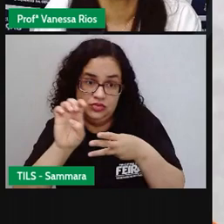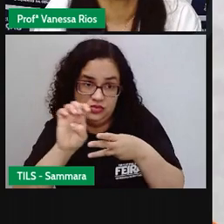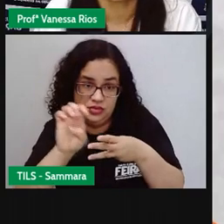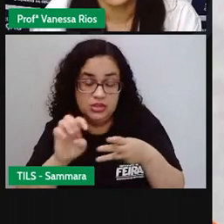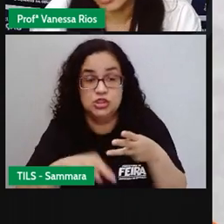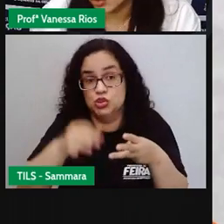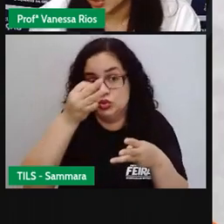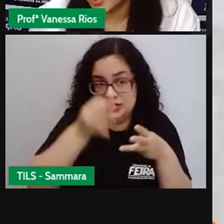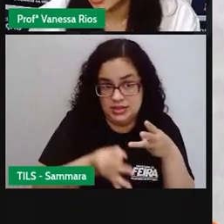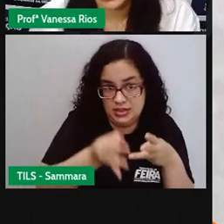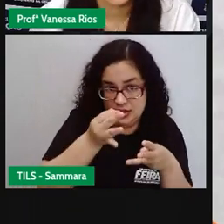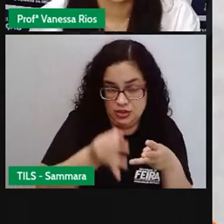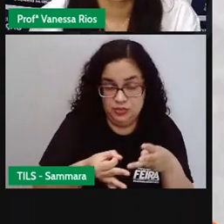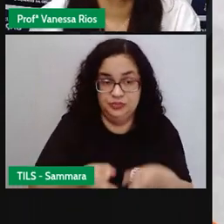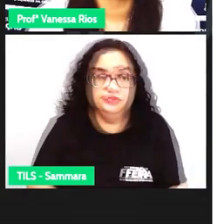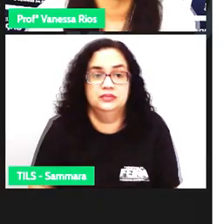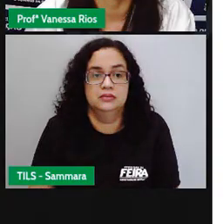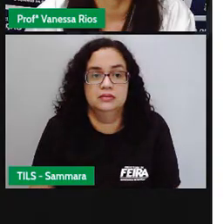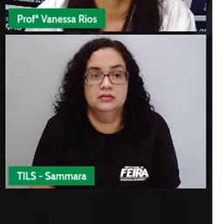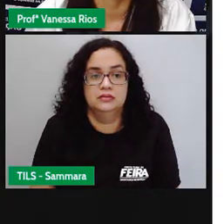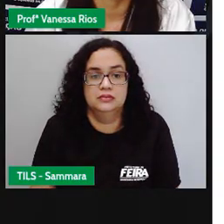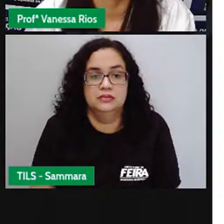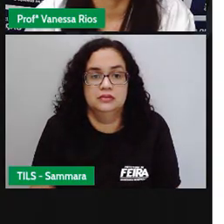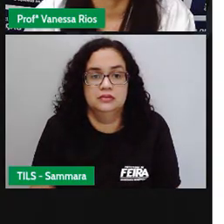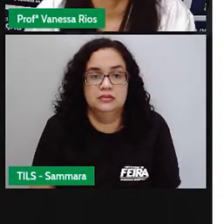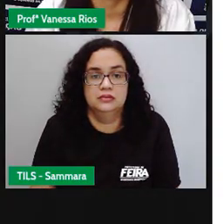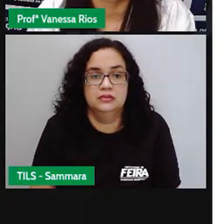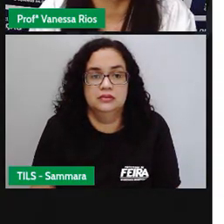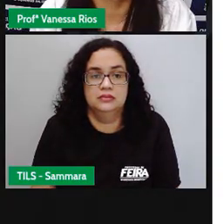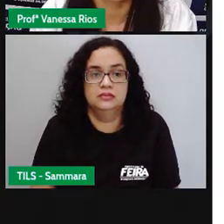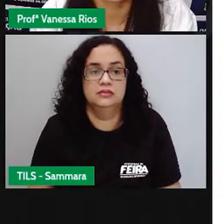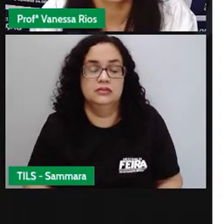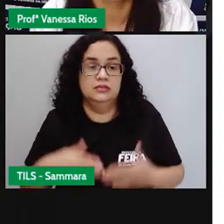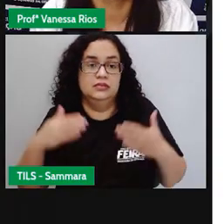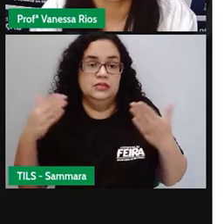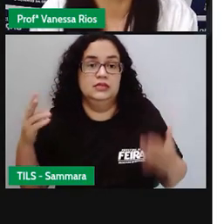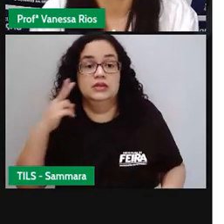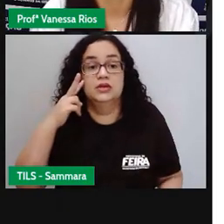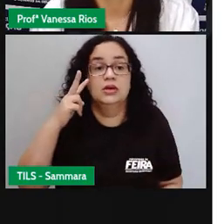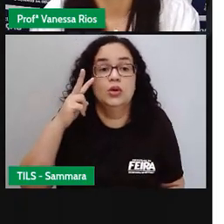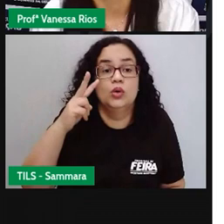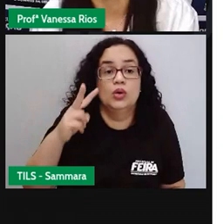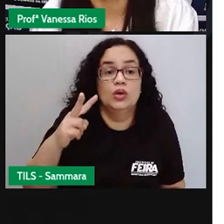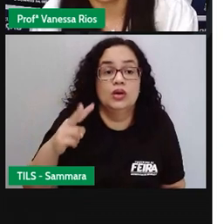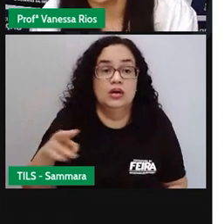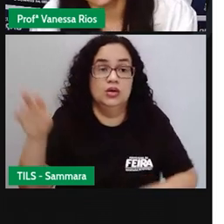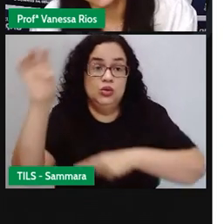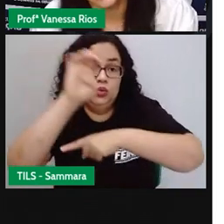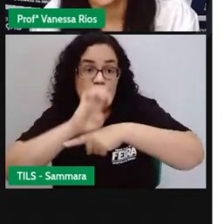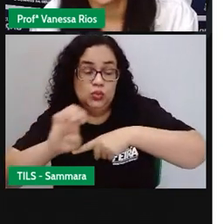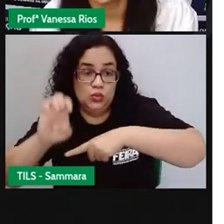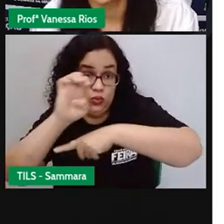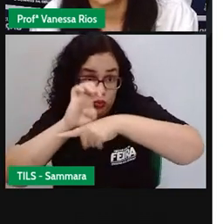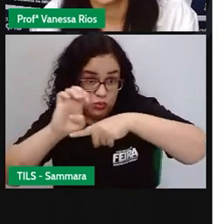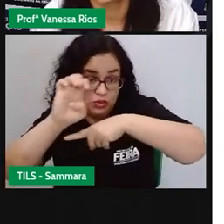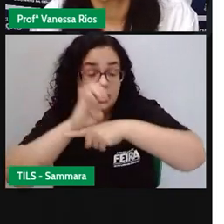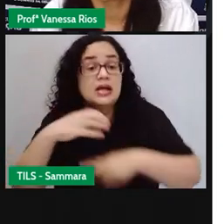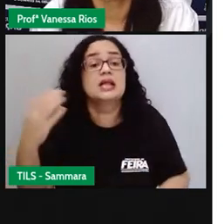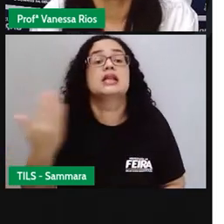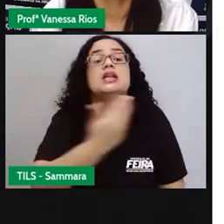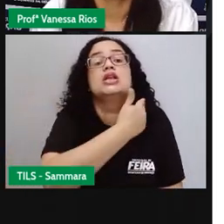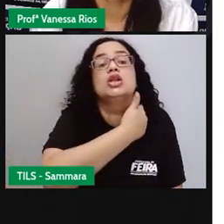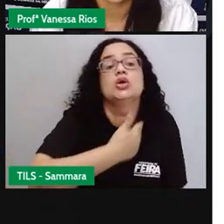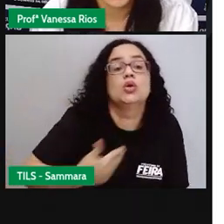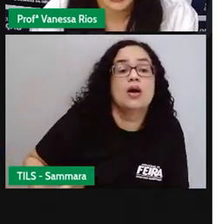executivo e judiciário. E aí, quando a gente passa para o estado, não é? Quem